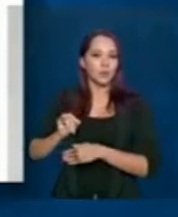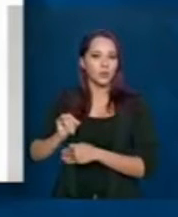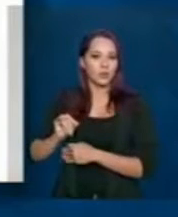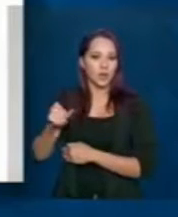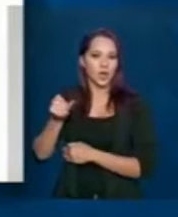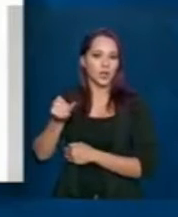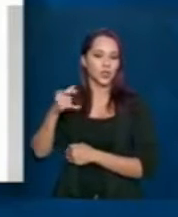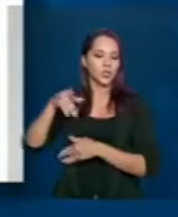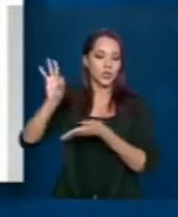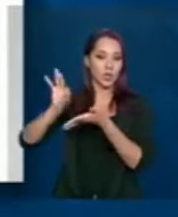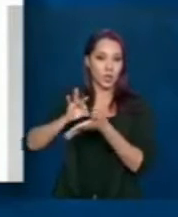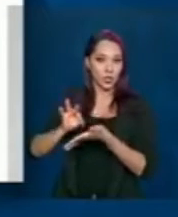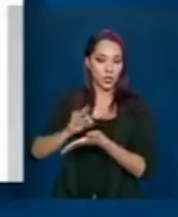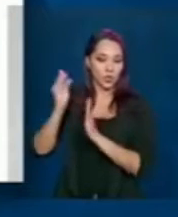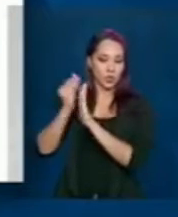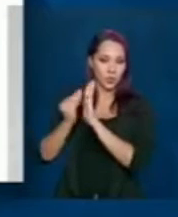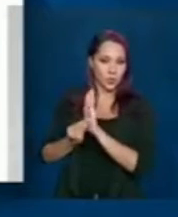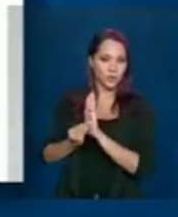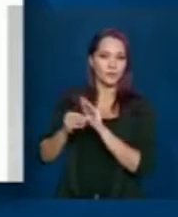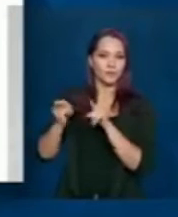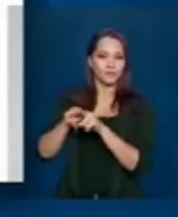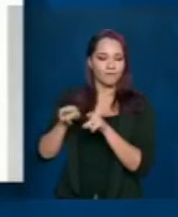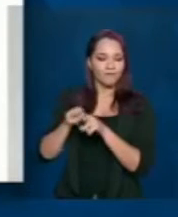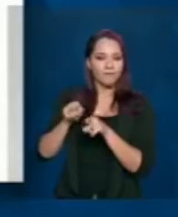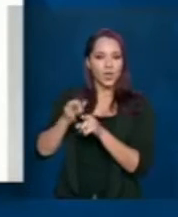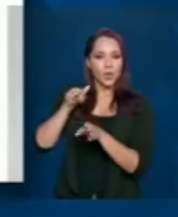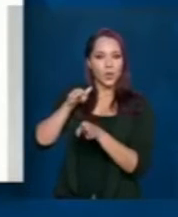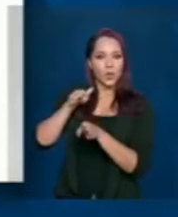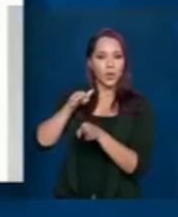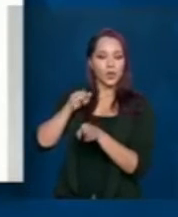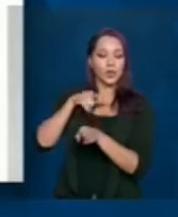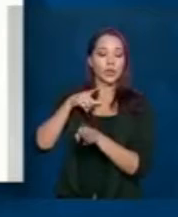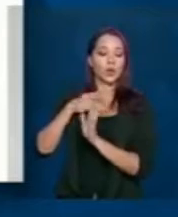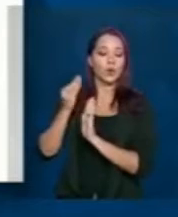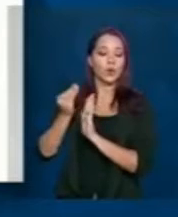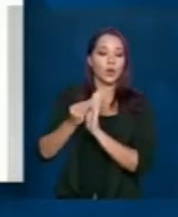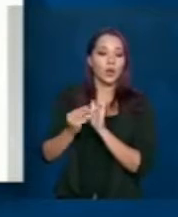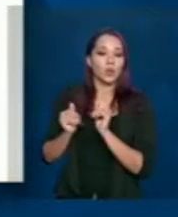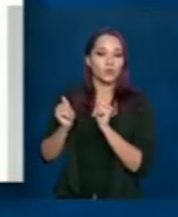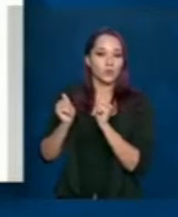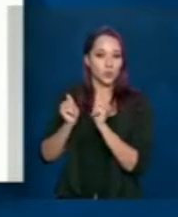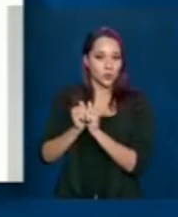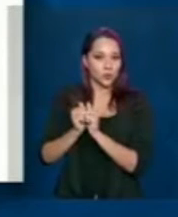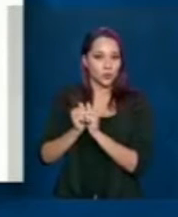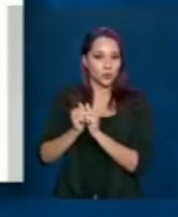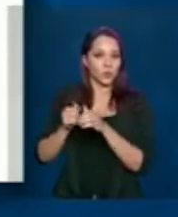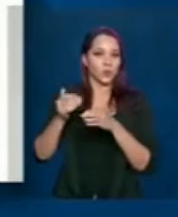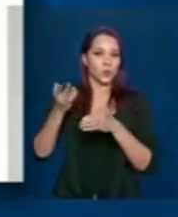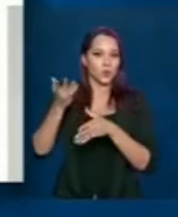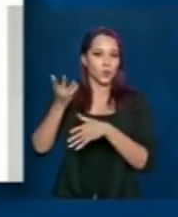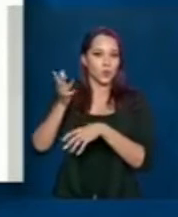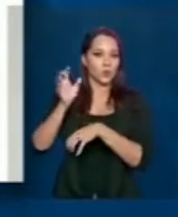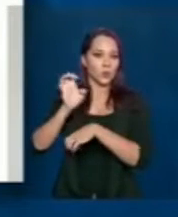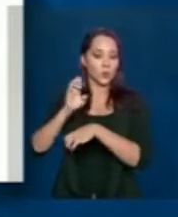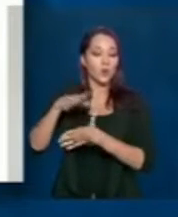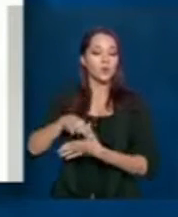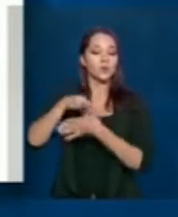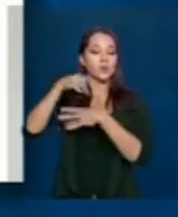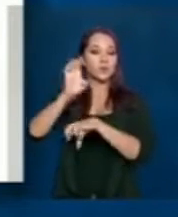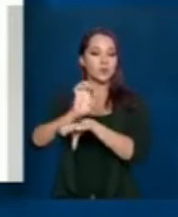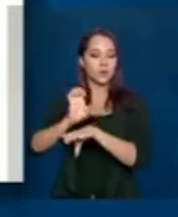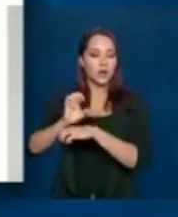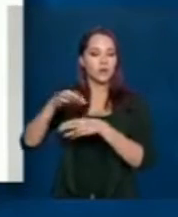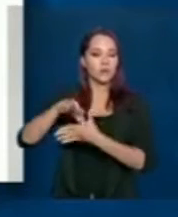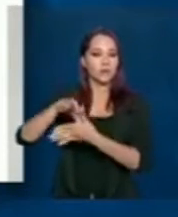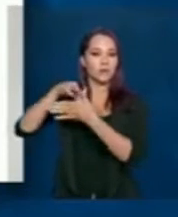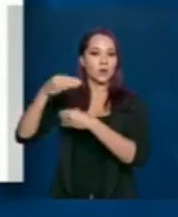nesses registros, além de recomendações, de estarmos estabelecendo, junto com o Conselho dos Estados e o